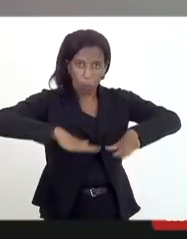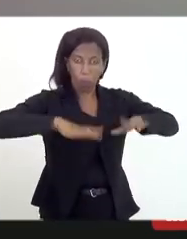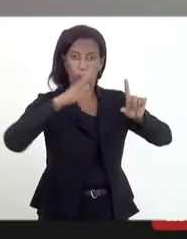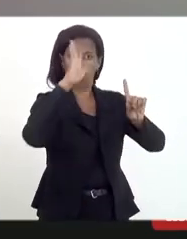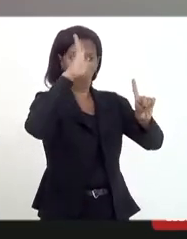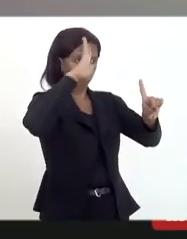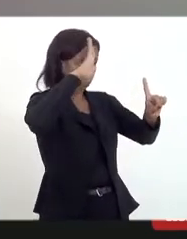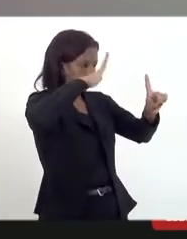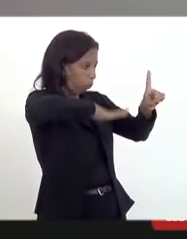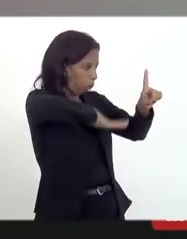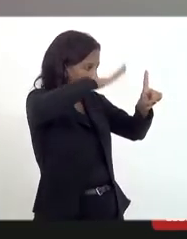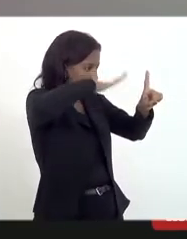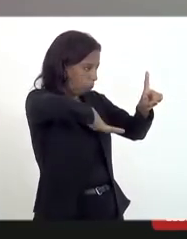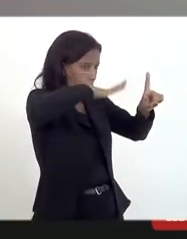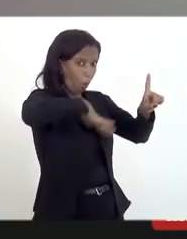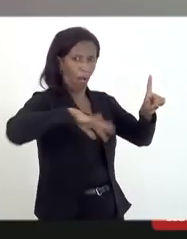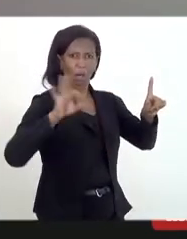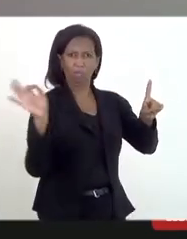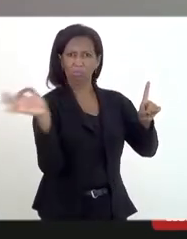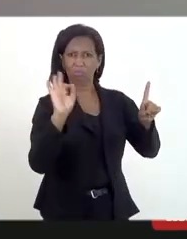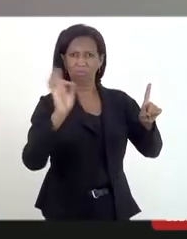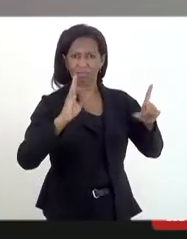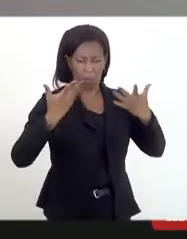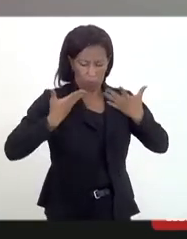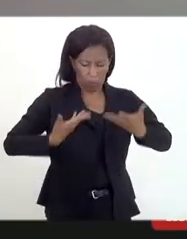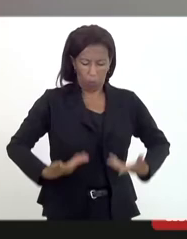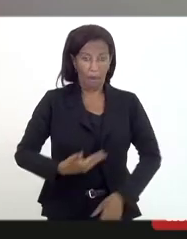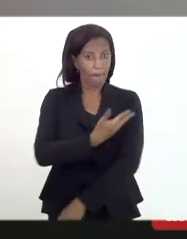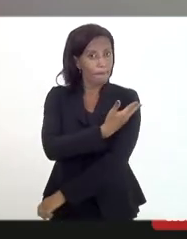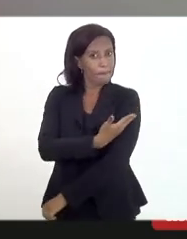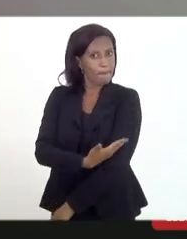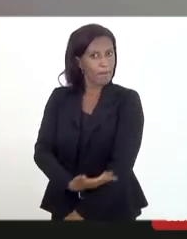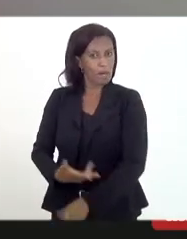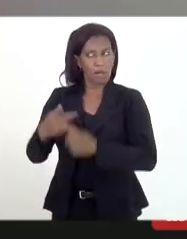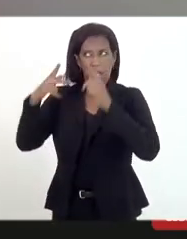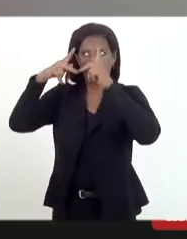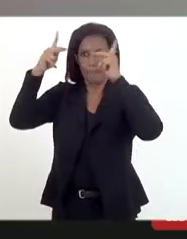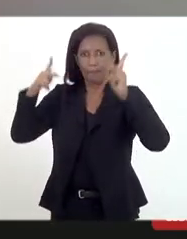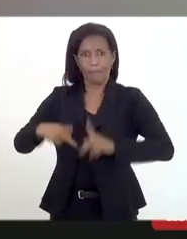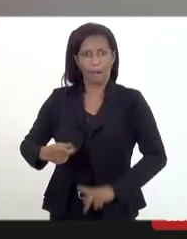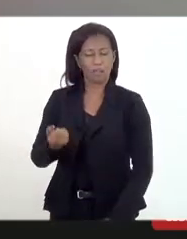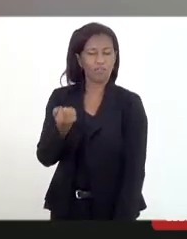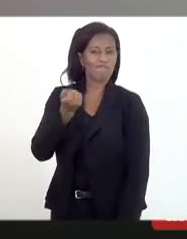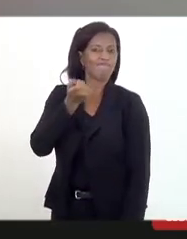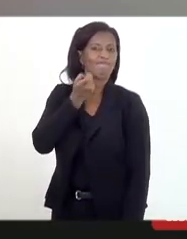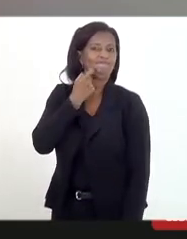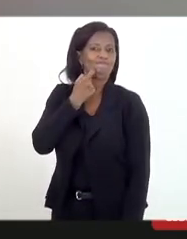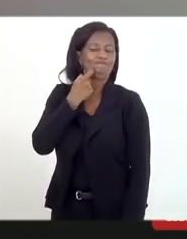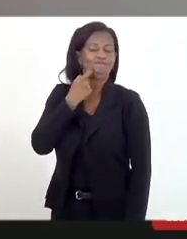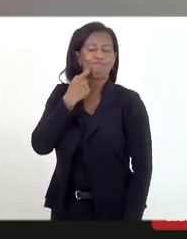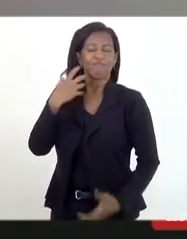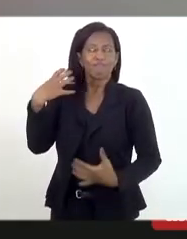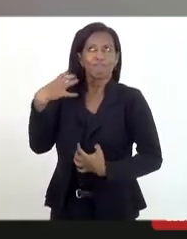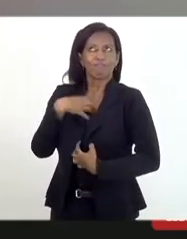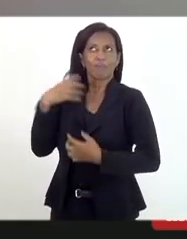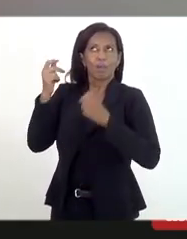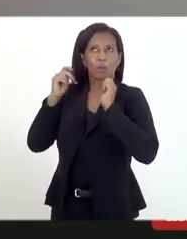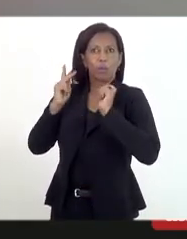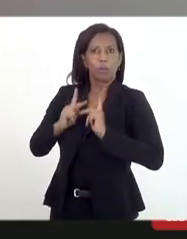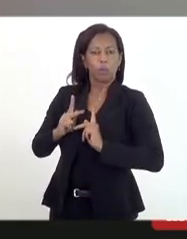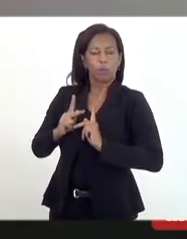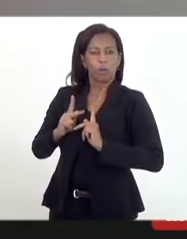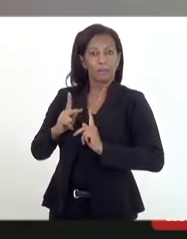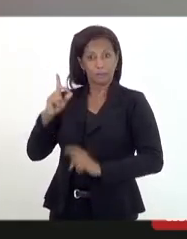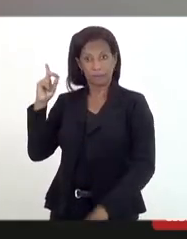trafegar de branco em paz numa sexta-feira tem sido uma rotina, vamos dizer